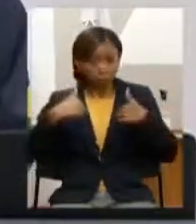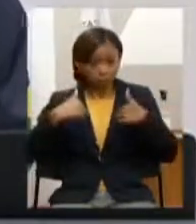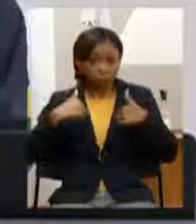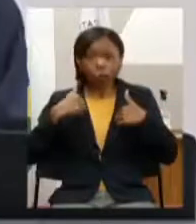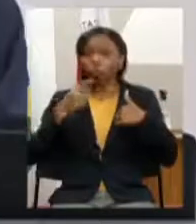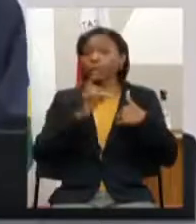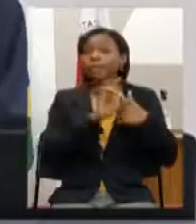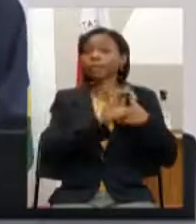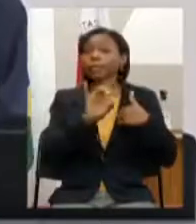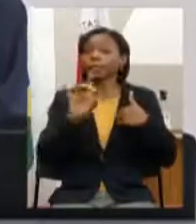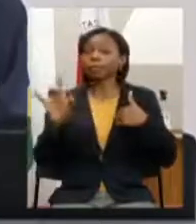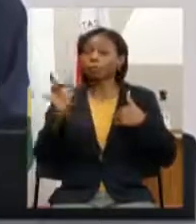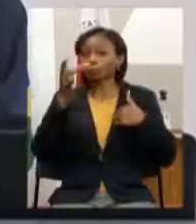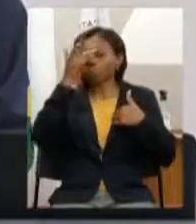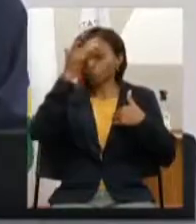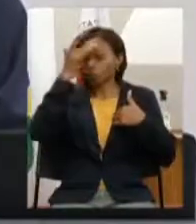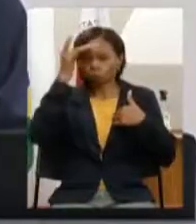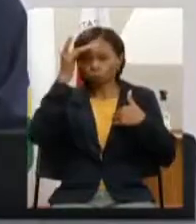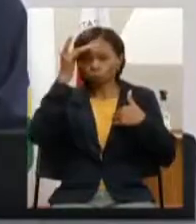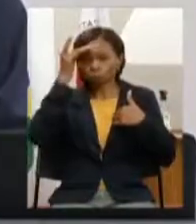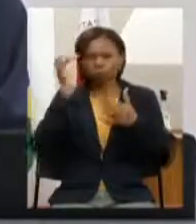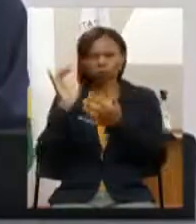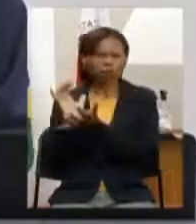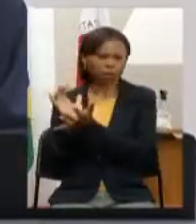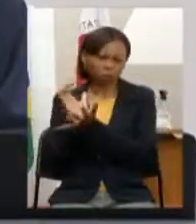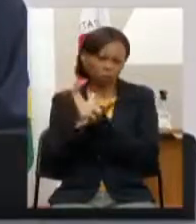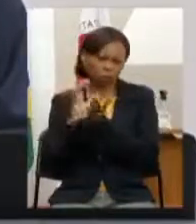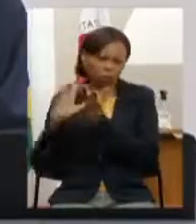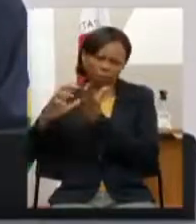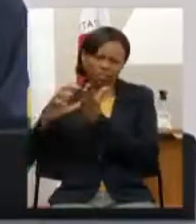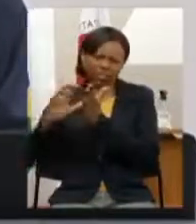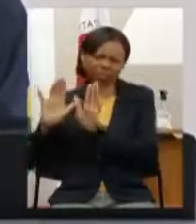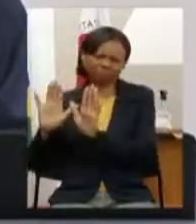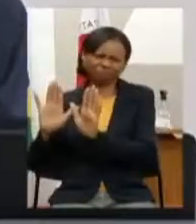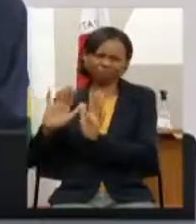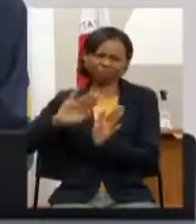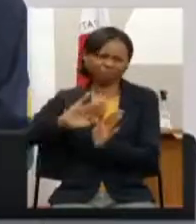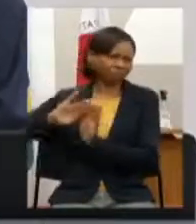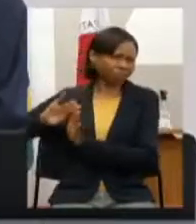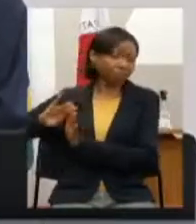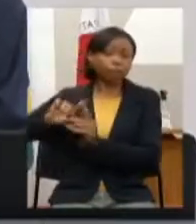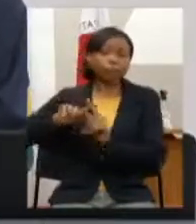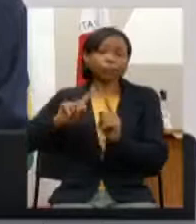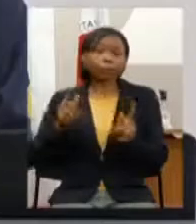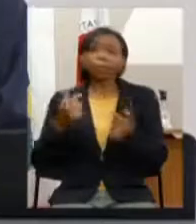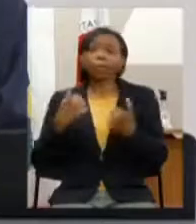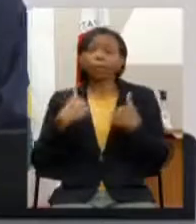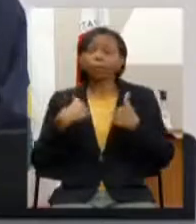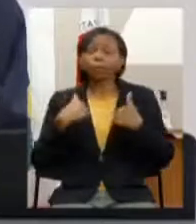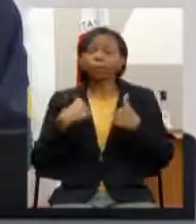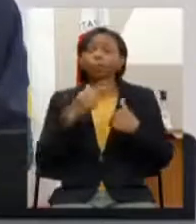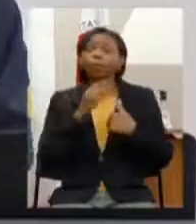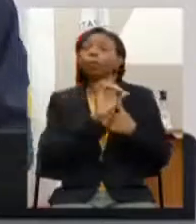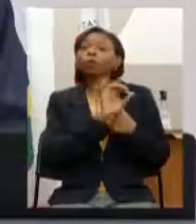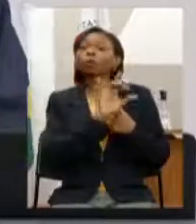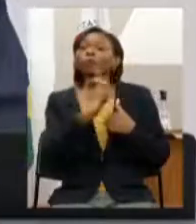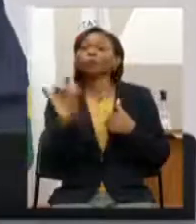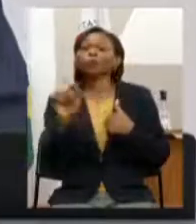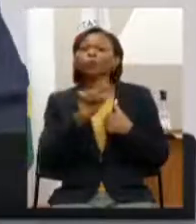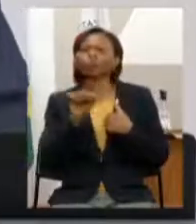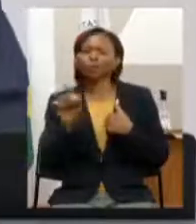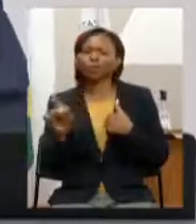vocês não sei agremiações partidárias e não quero saber de vocês mas eu tenho a cada um de vocês que participaram